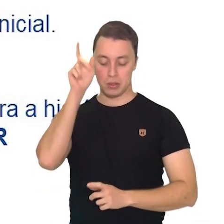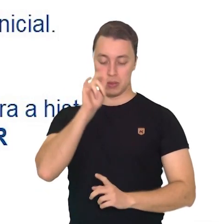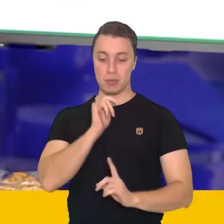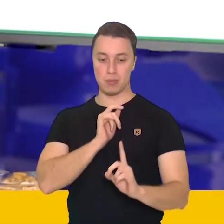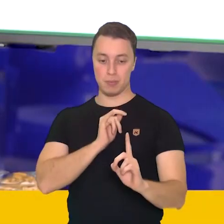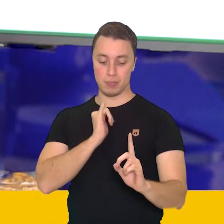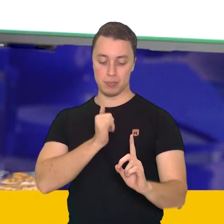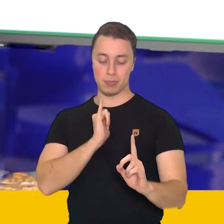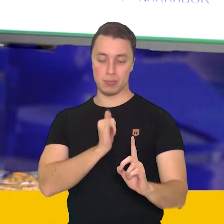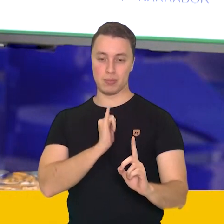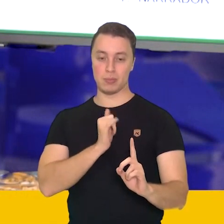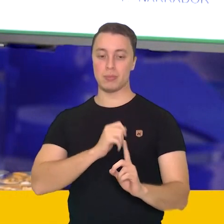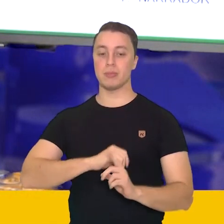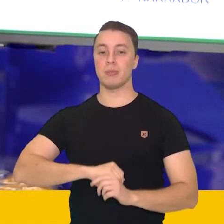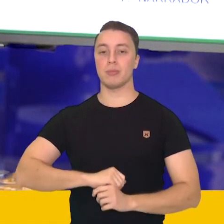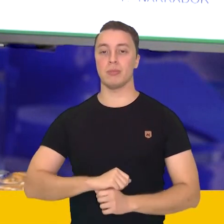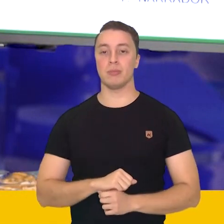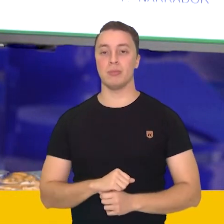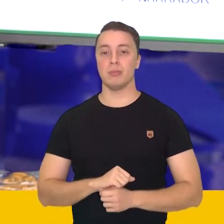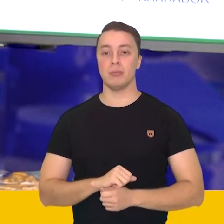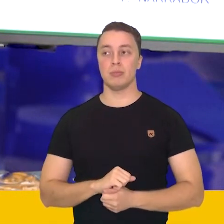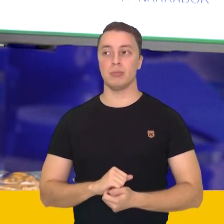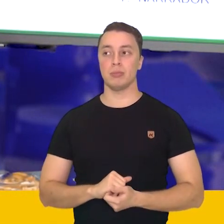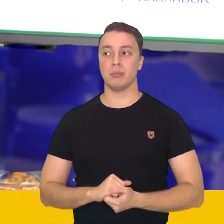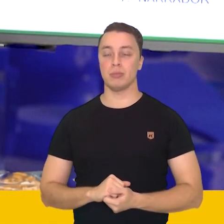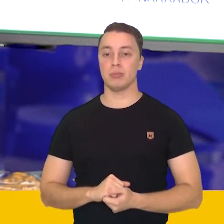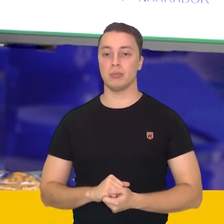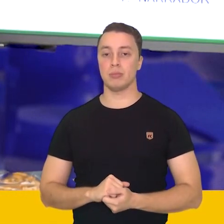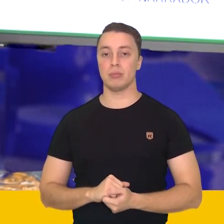Vamos ver? Olha aqui.